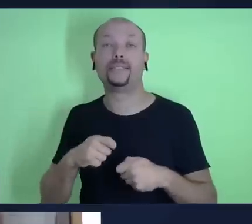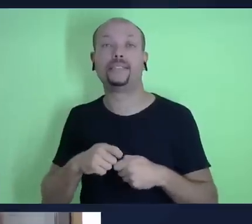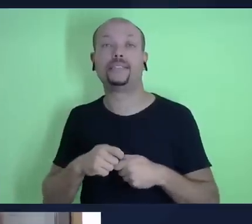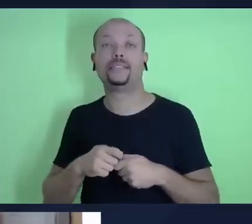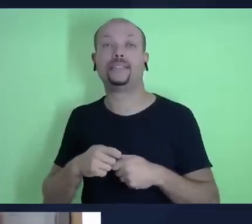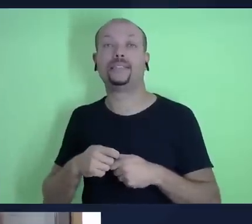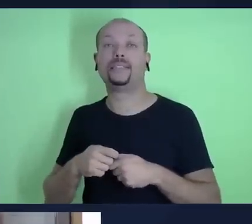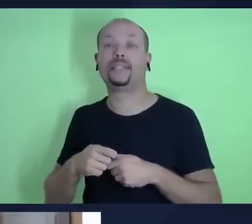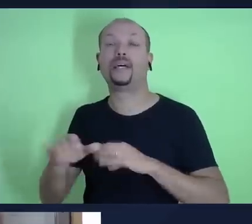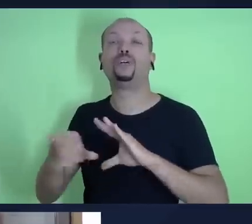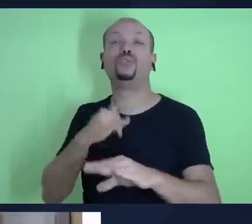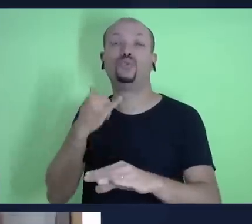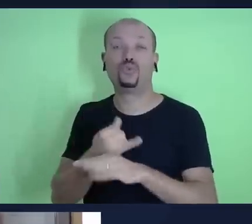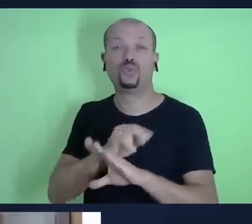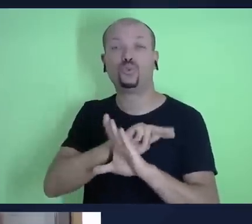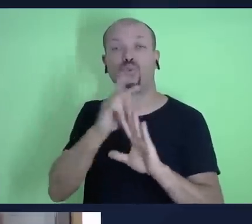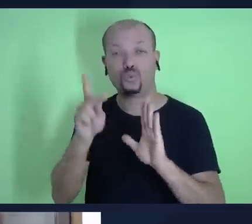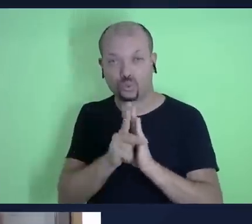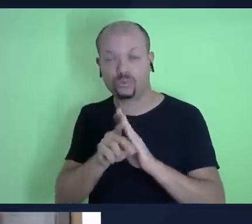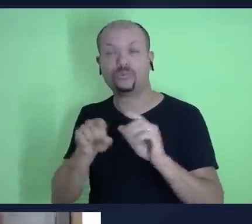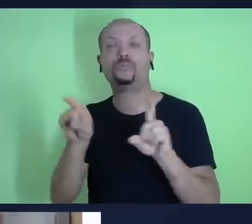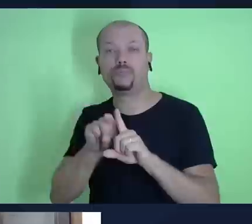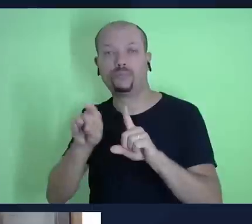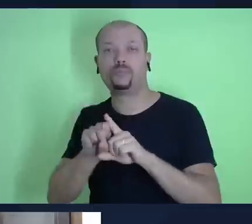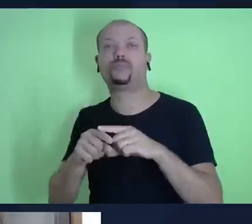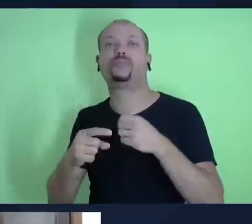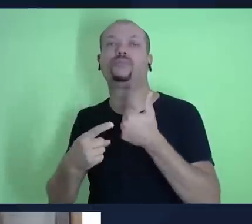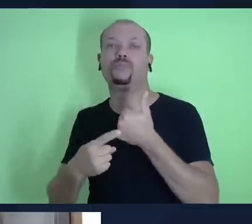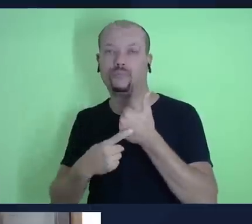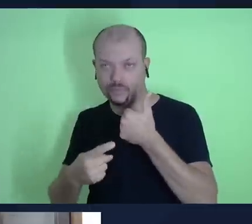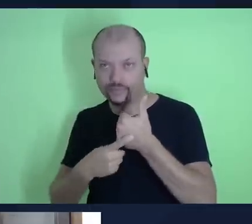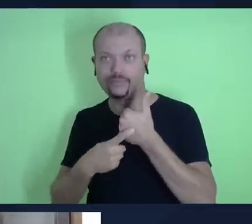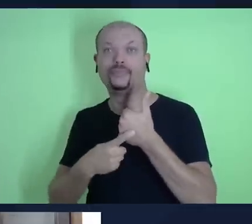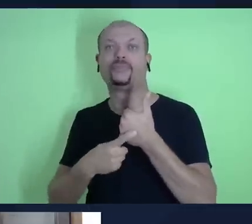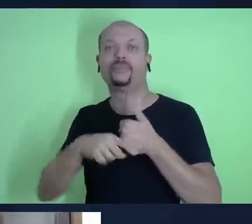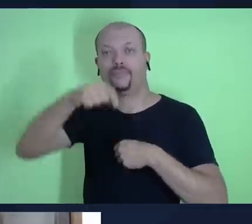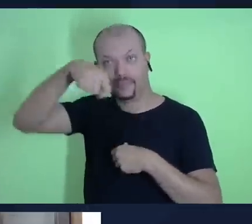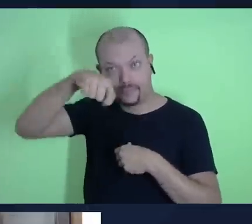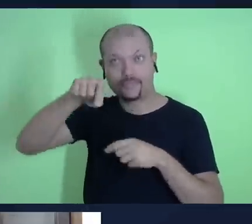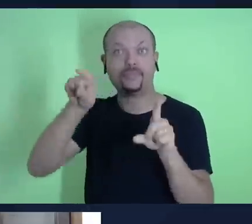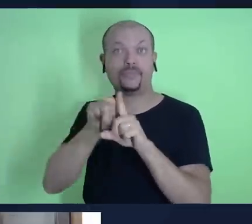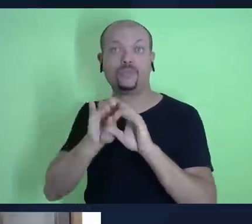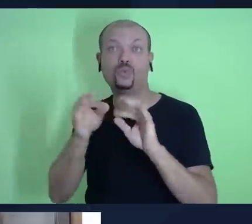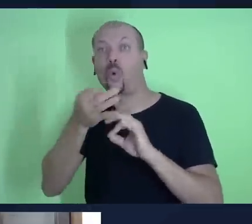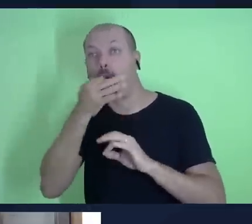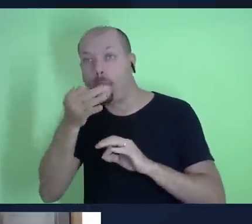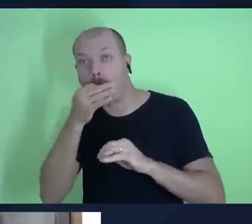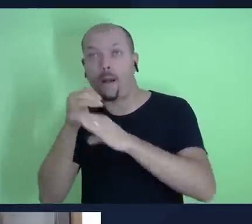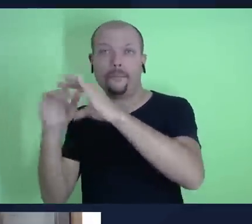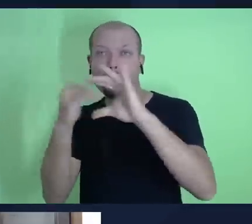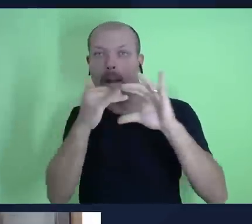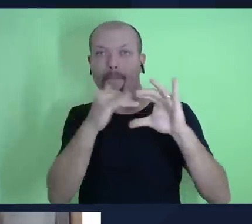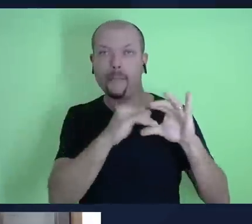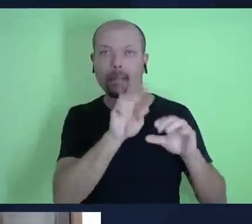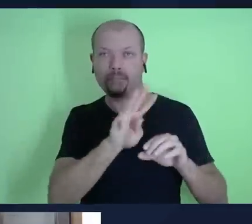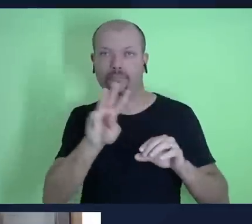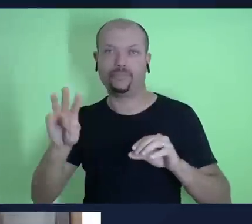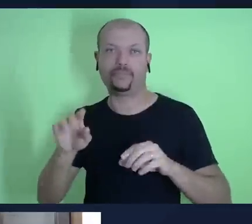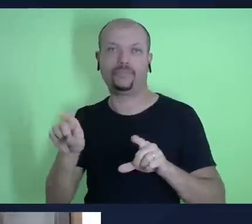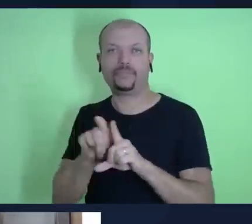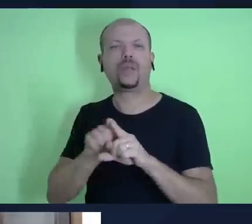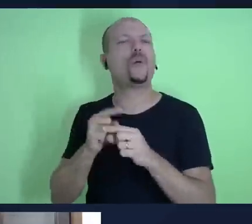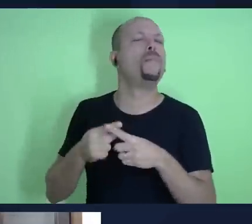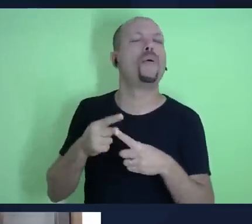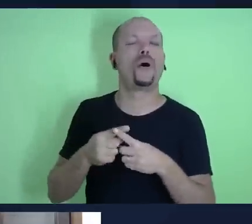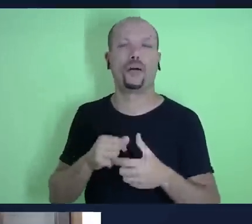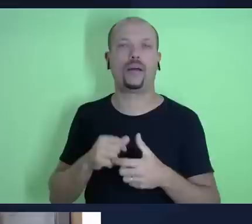do Unaspe ative as notificações deixe um like faça um comentário e compartilhe o link por quê? porque em parceria